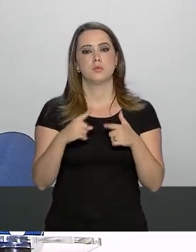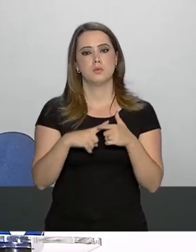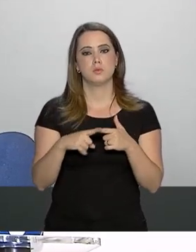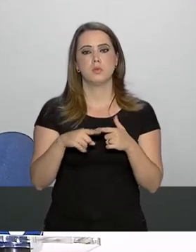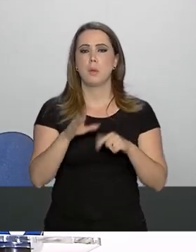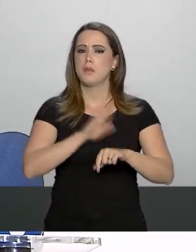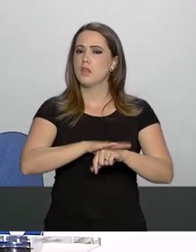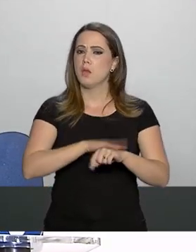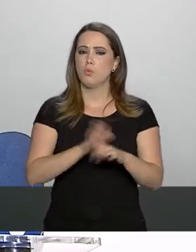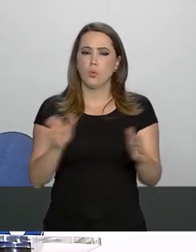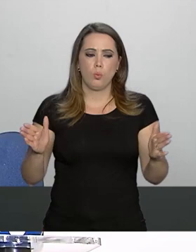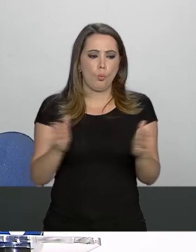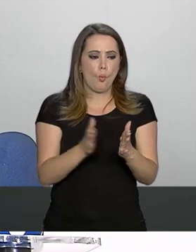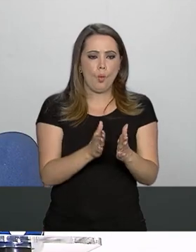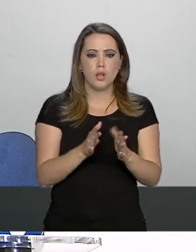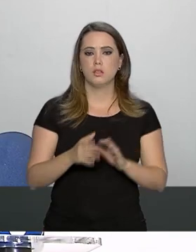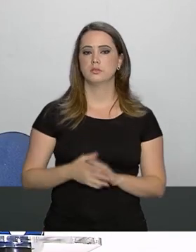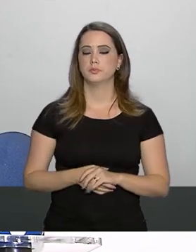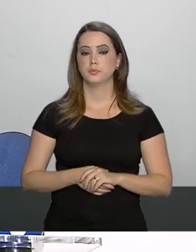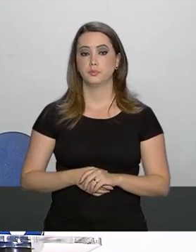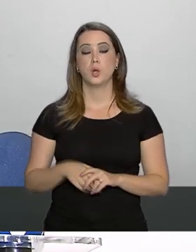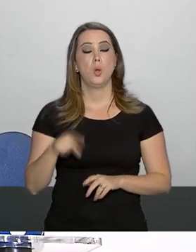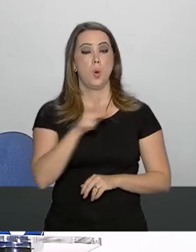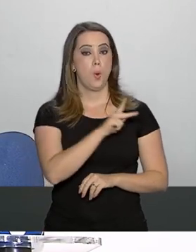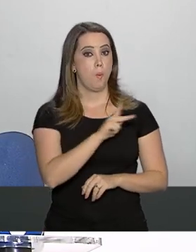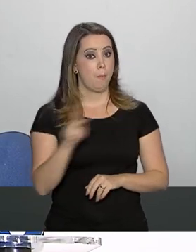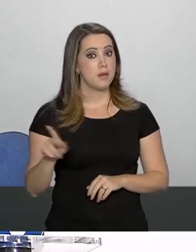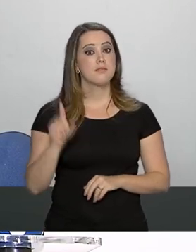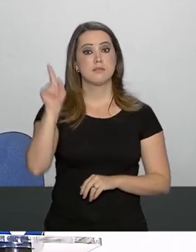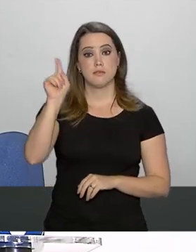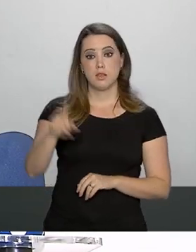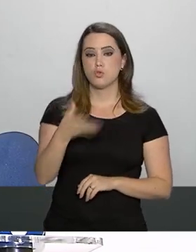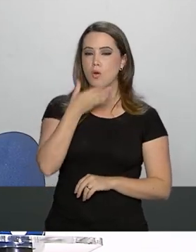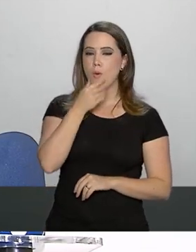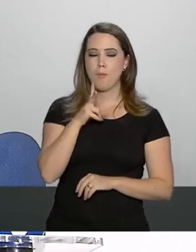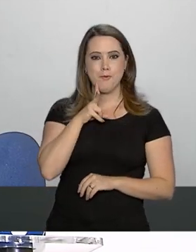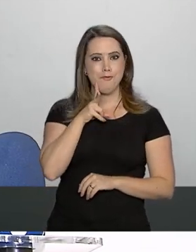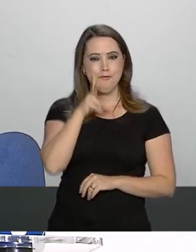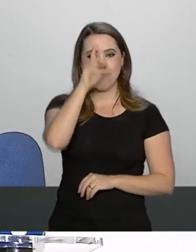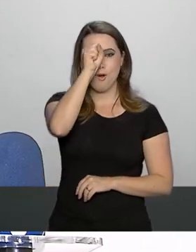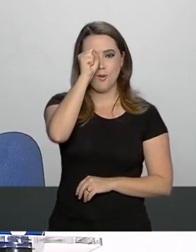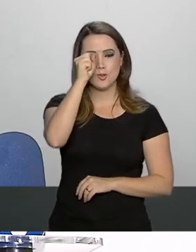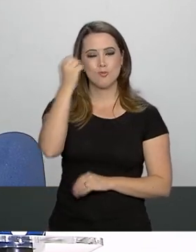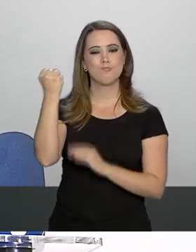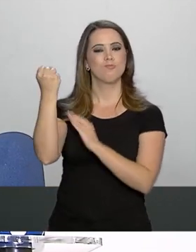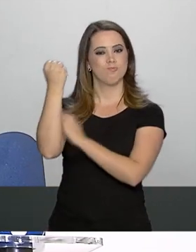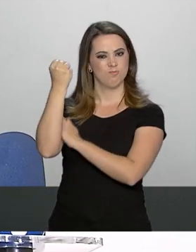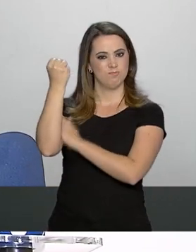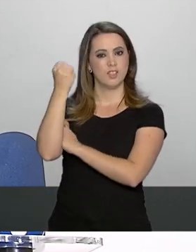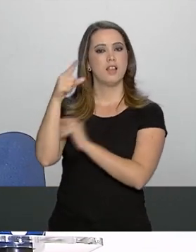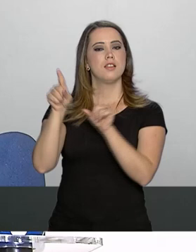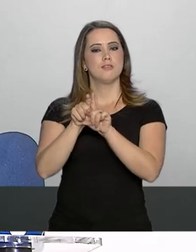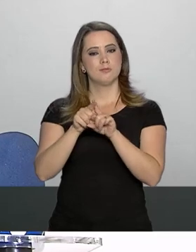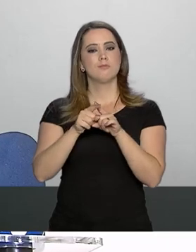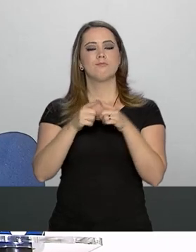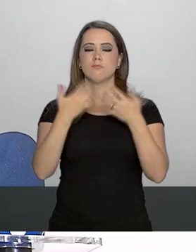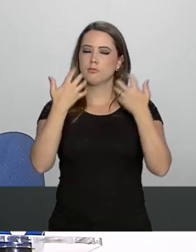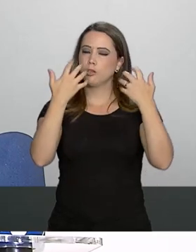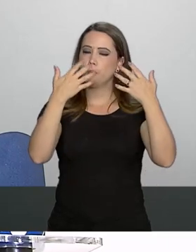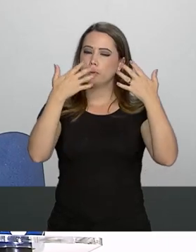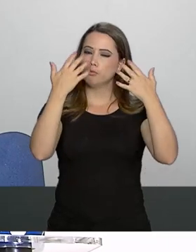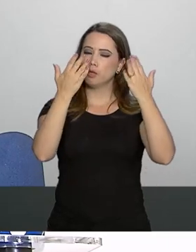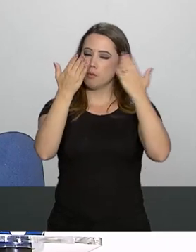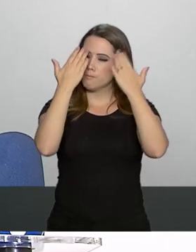no menor prazo possível. O presidente é um homem muito forte fisicamente e emocionalmente.